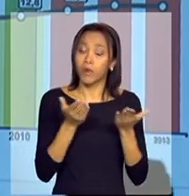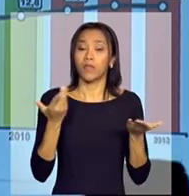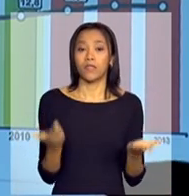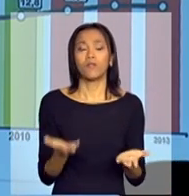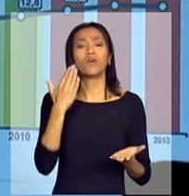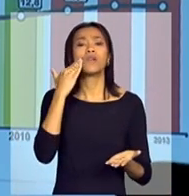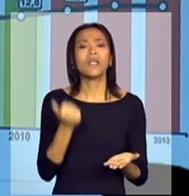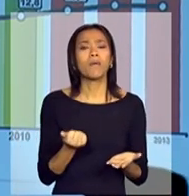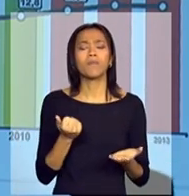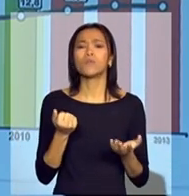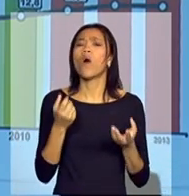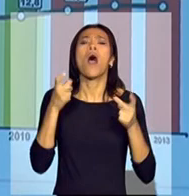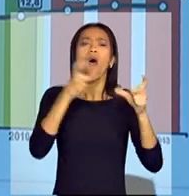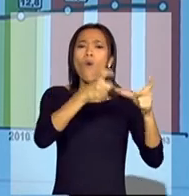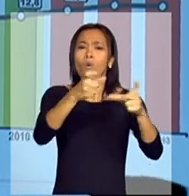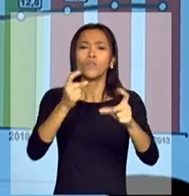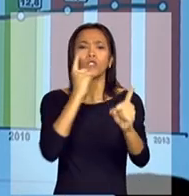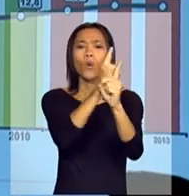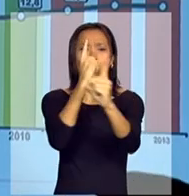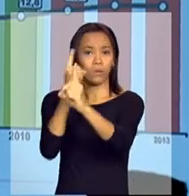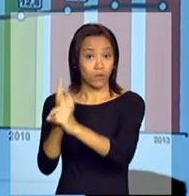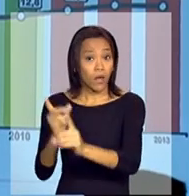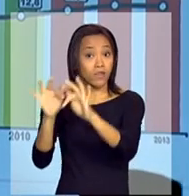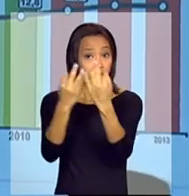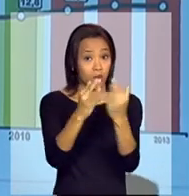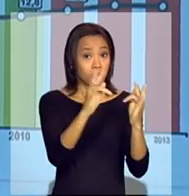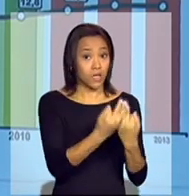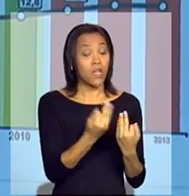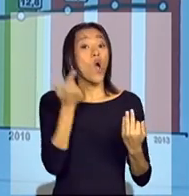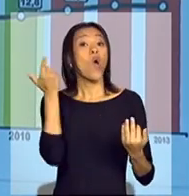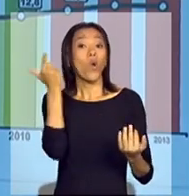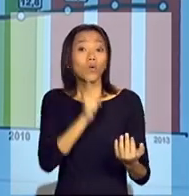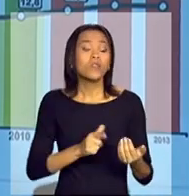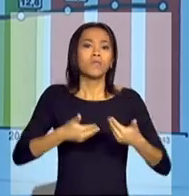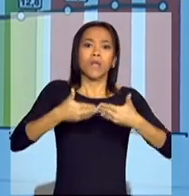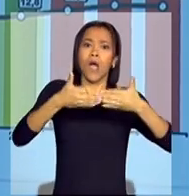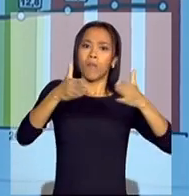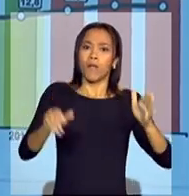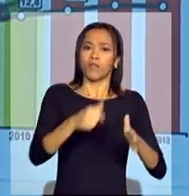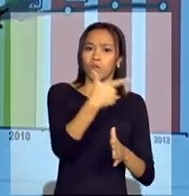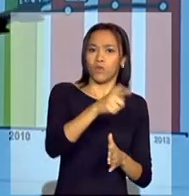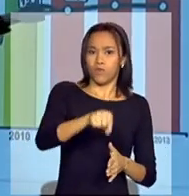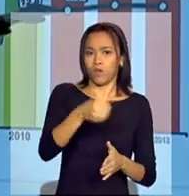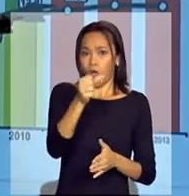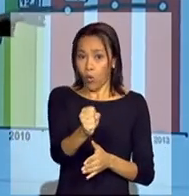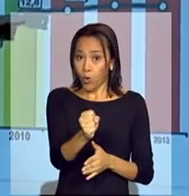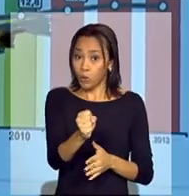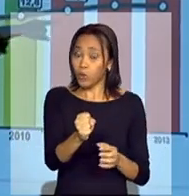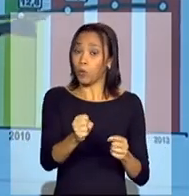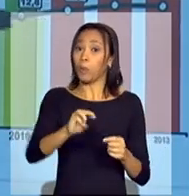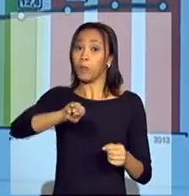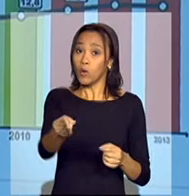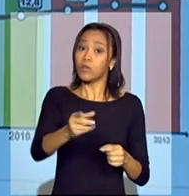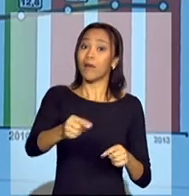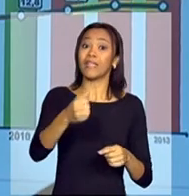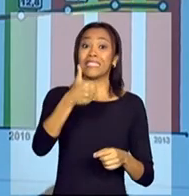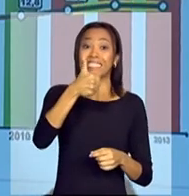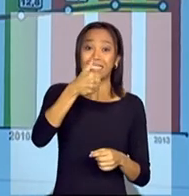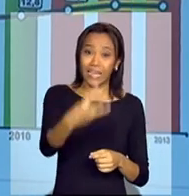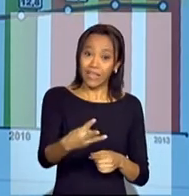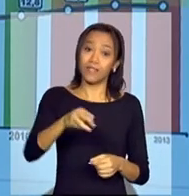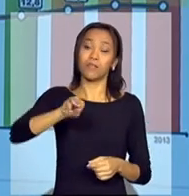nós sabemos onde estão essas famílias, conseguimos ampliar de 12,8 milhões para 13,8 milhões